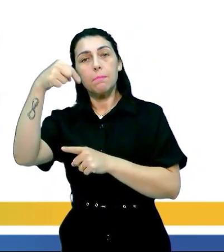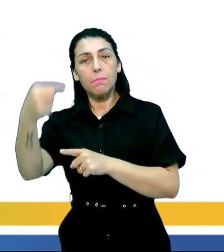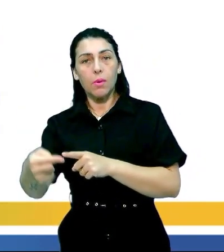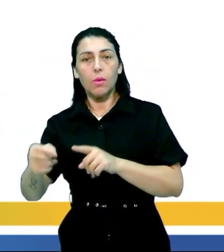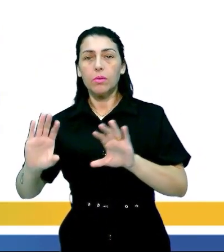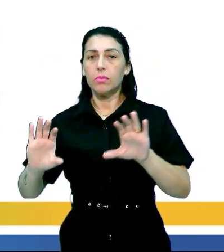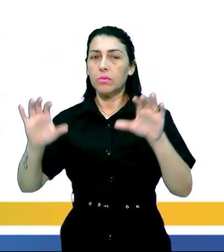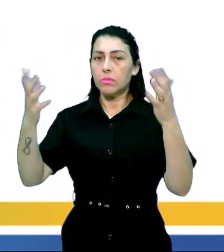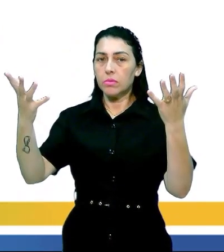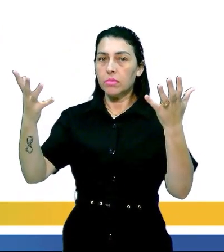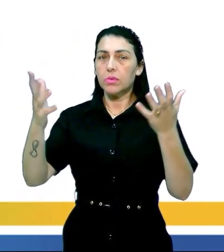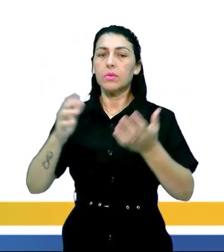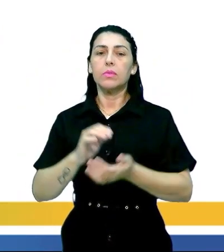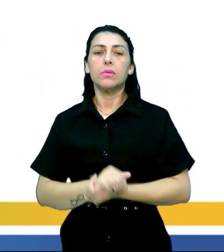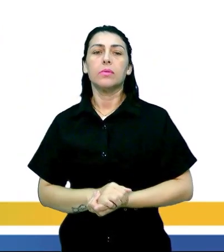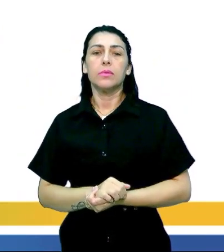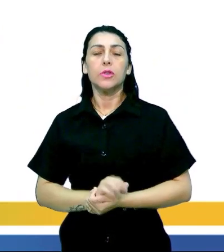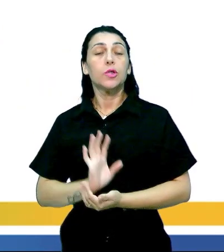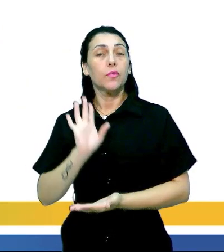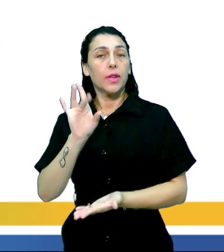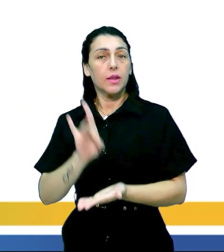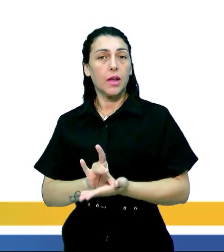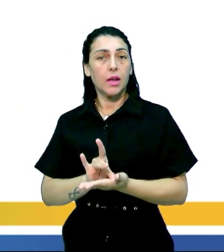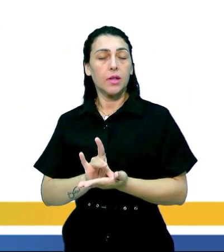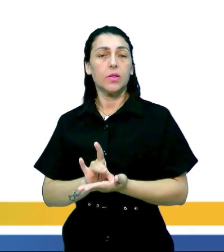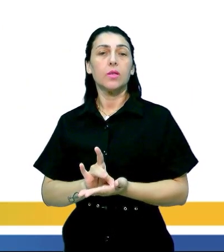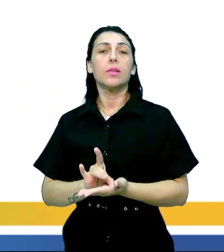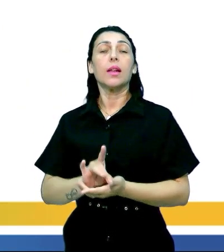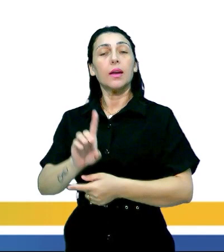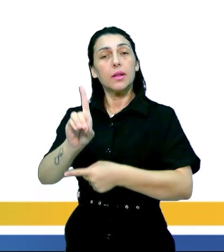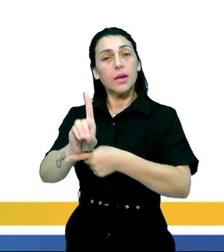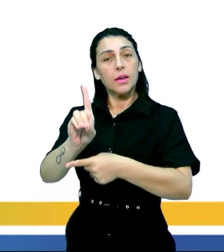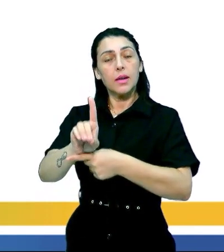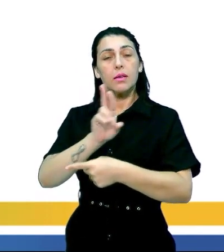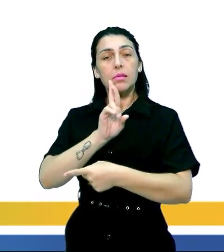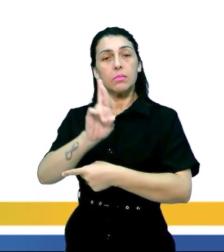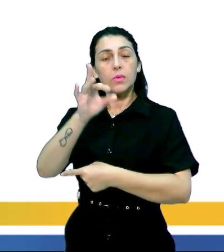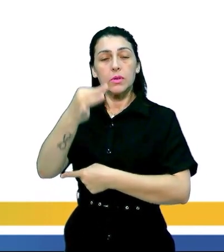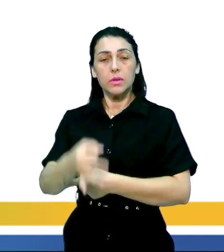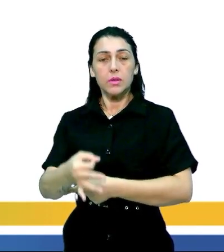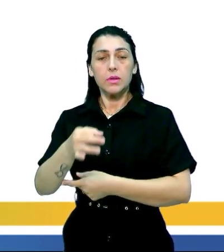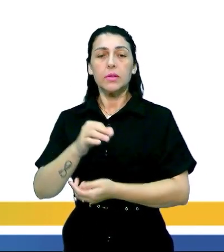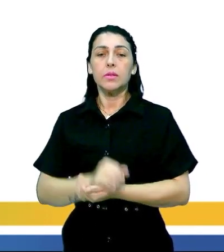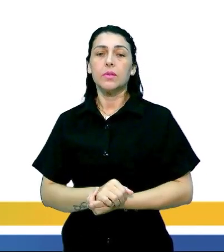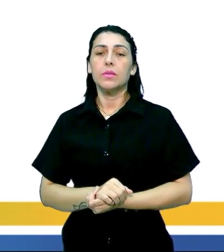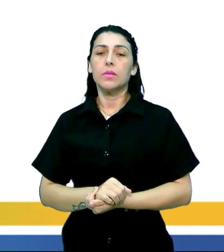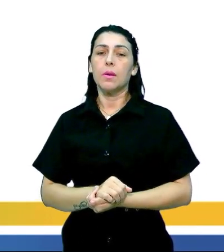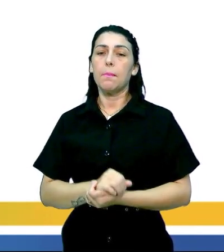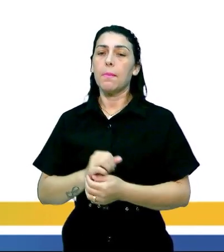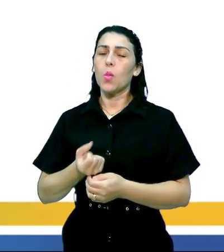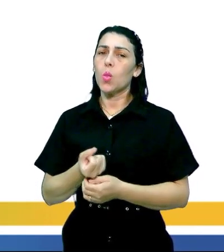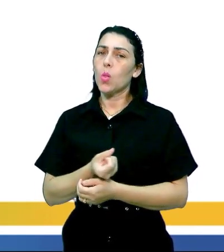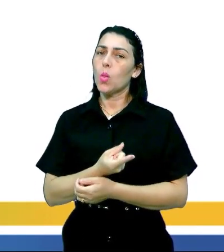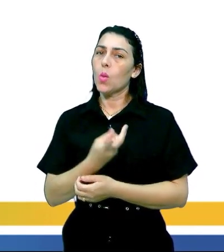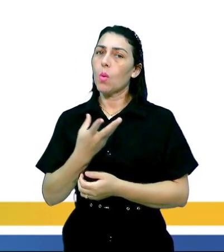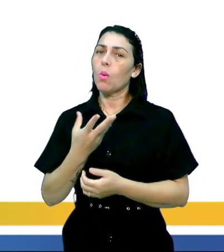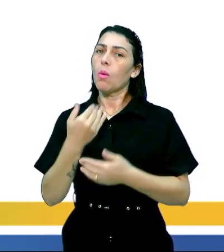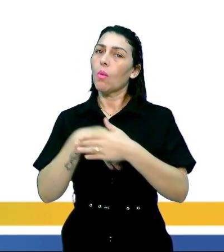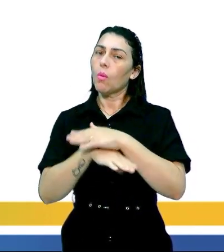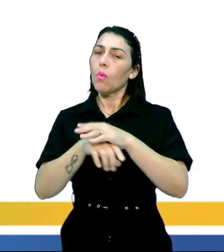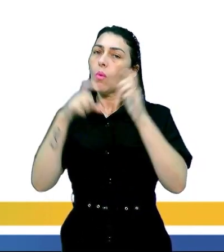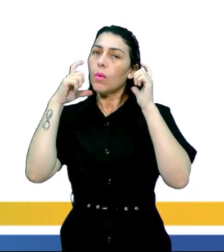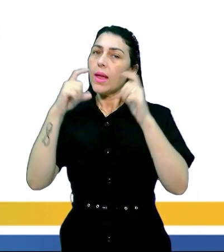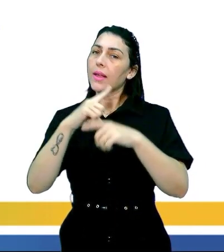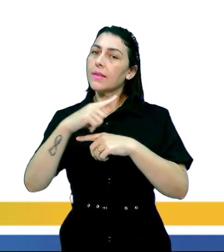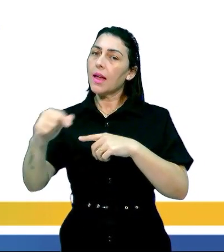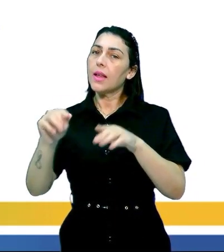então galerinha realmente né nós ficamos com a letra d né o acúmulo de maior número de orelhas é saída pelo